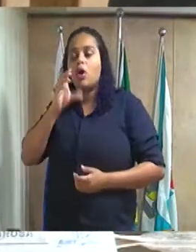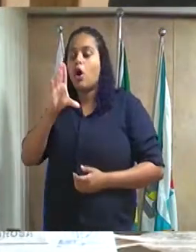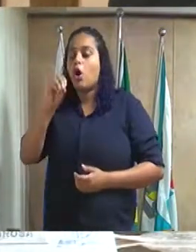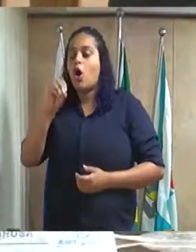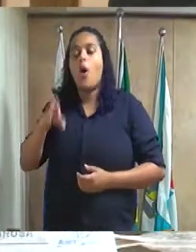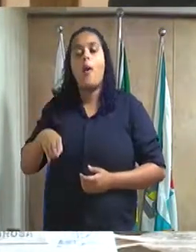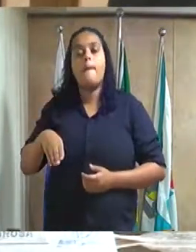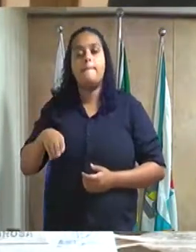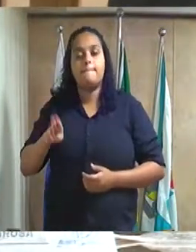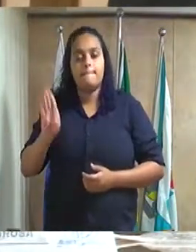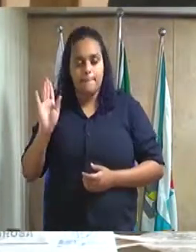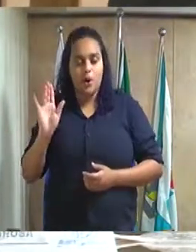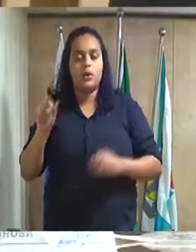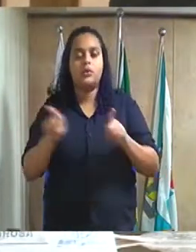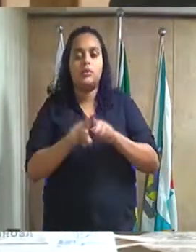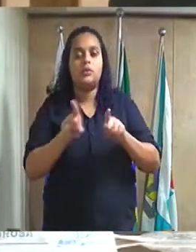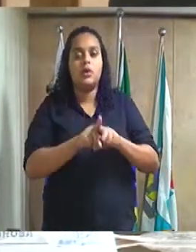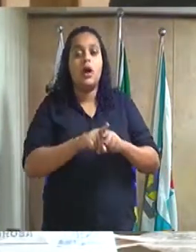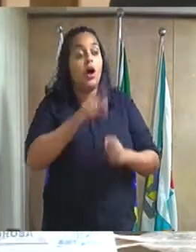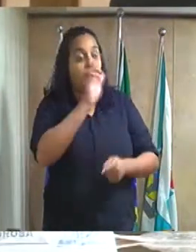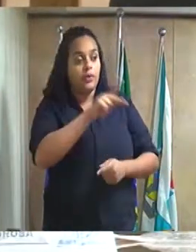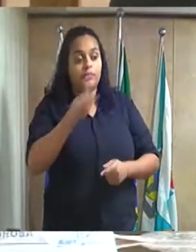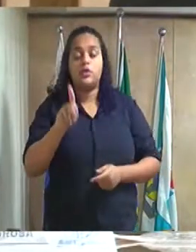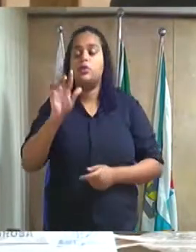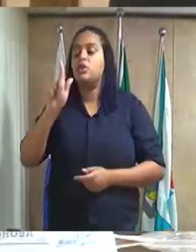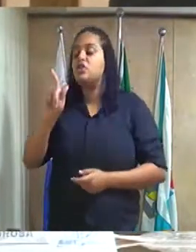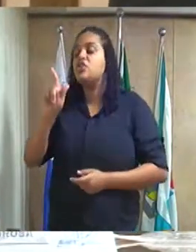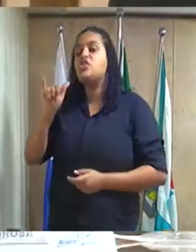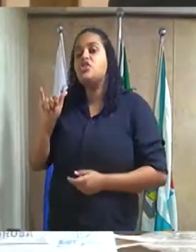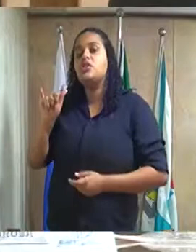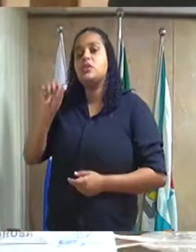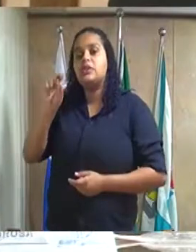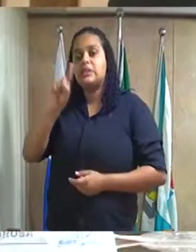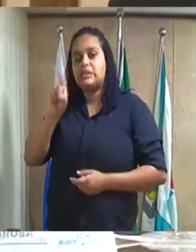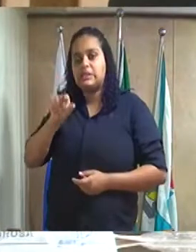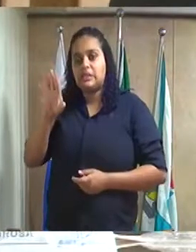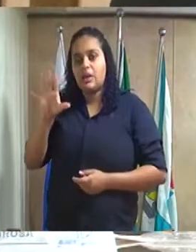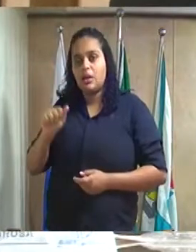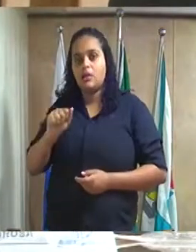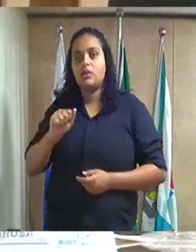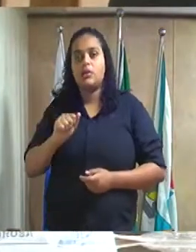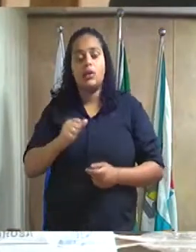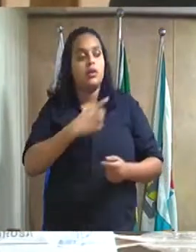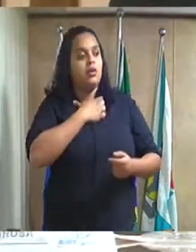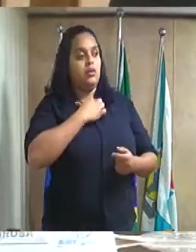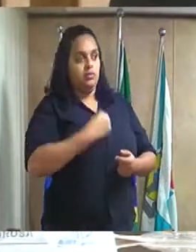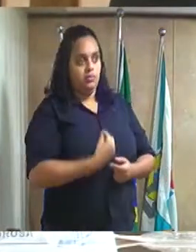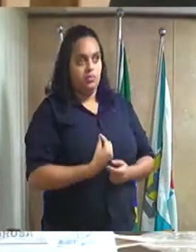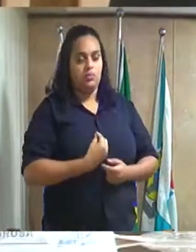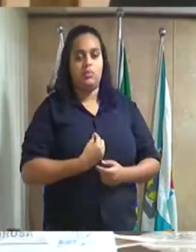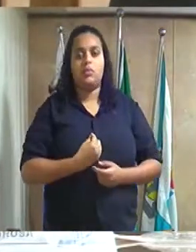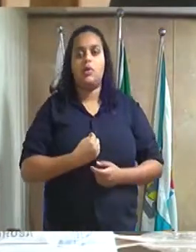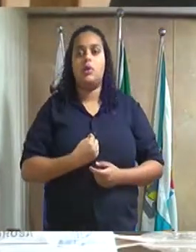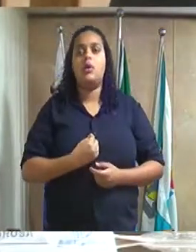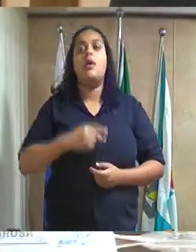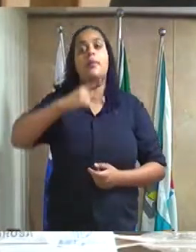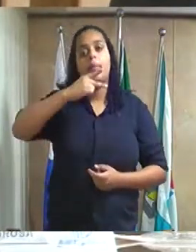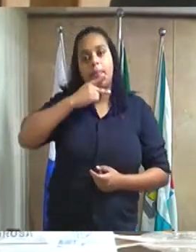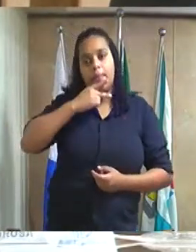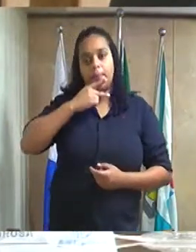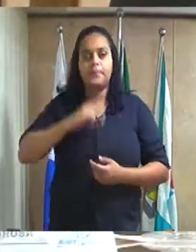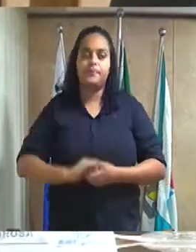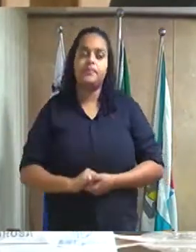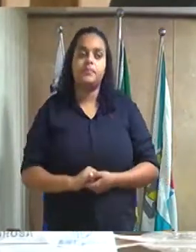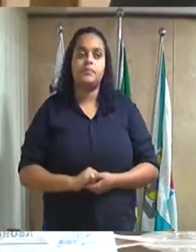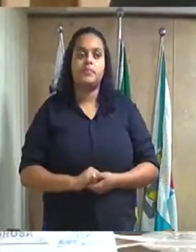Beleza concedendo a ilustríssima professora Gisele Campos de Matos a medalha professora professora Paulo Freire